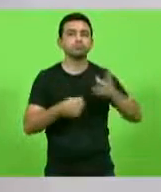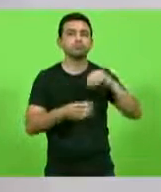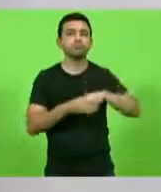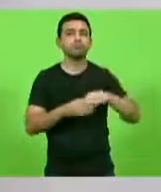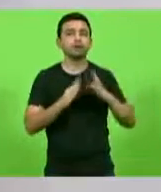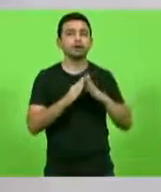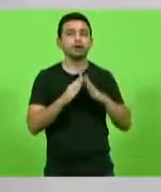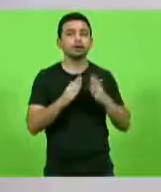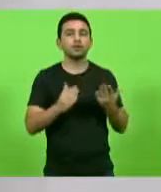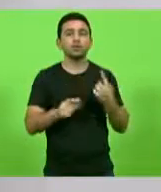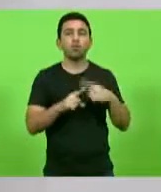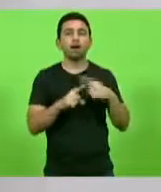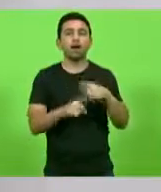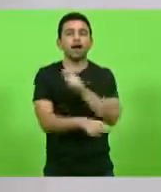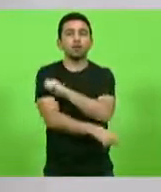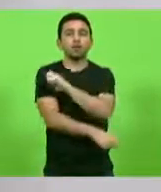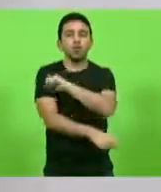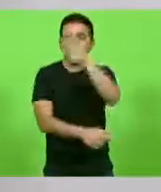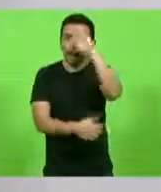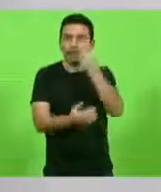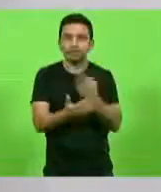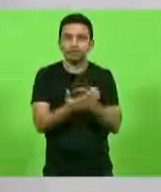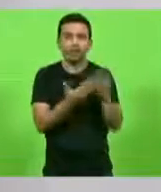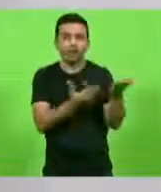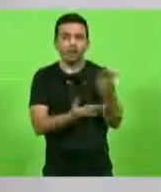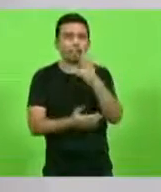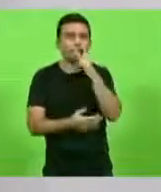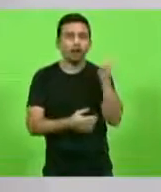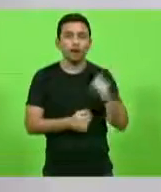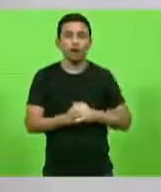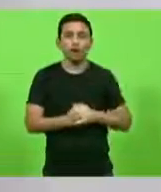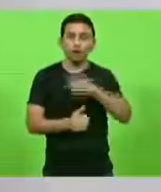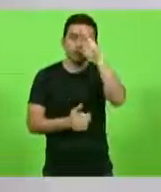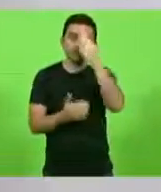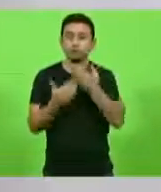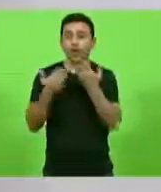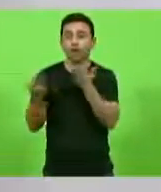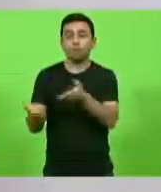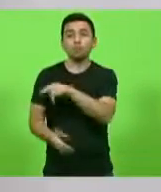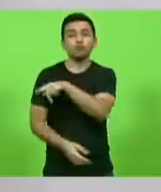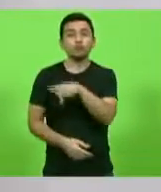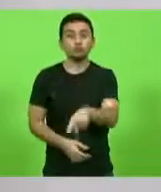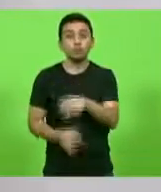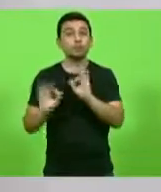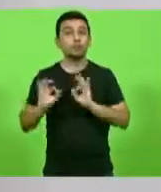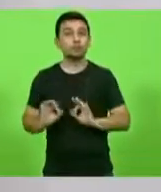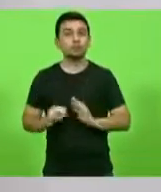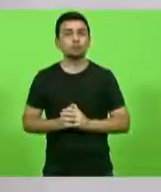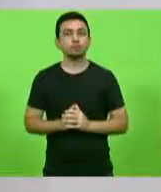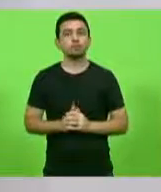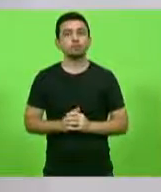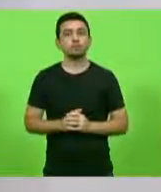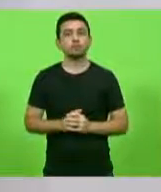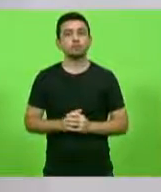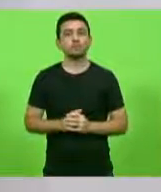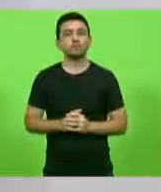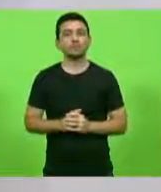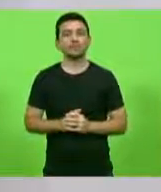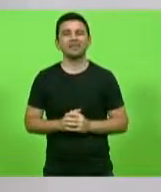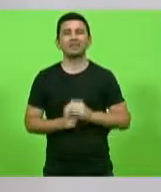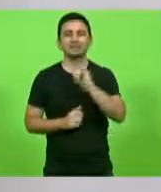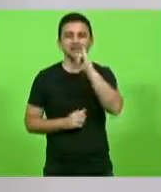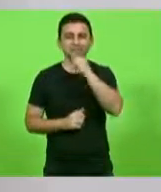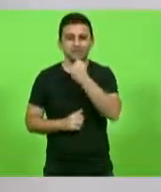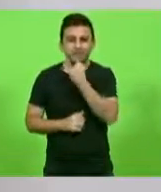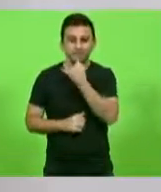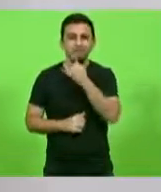porque o aluno não vai mais acreditar no pai chato, para acreditar no professor bacana. Cara, isso é lamentável o que